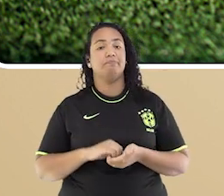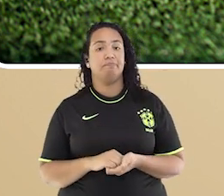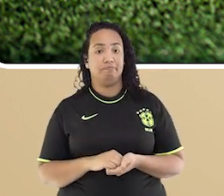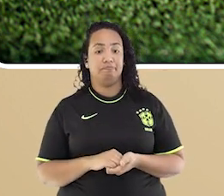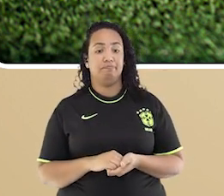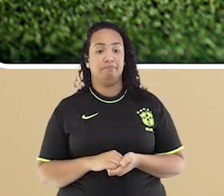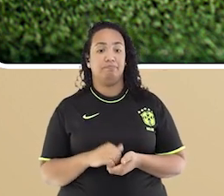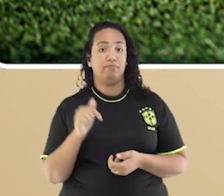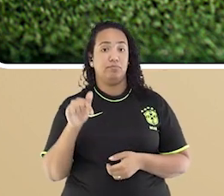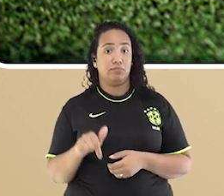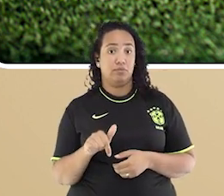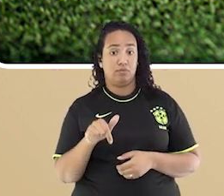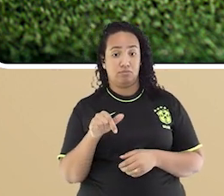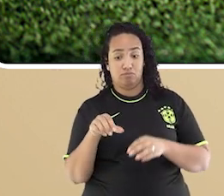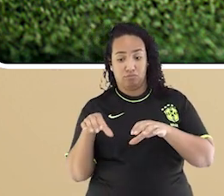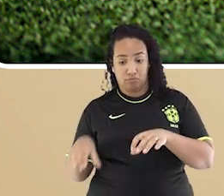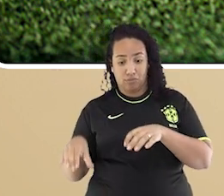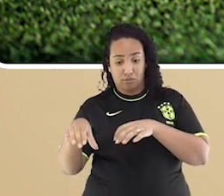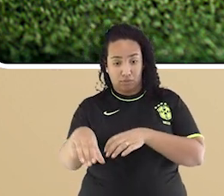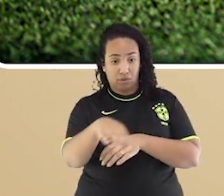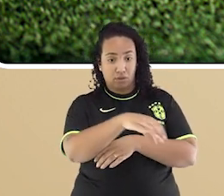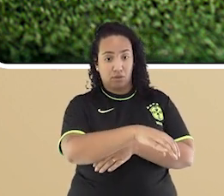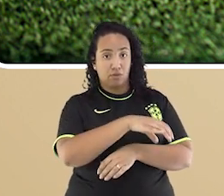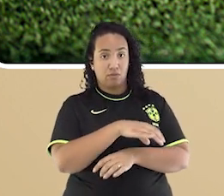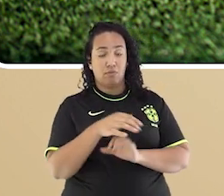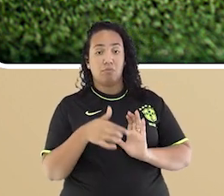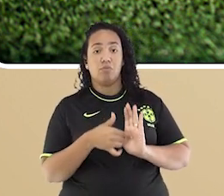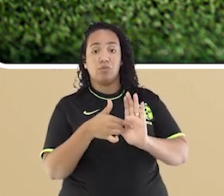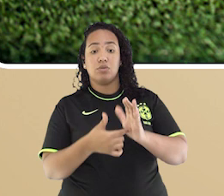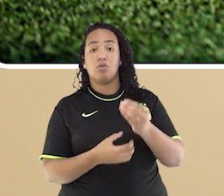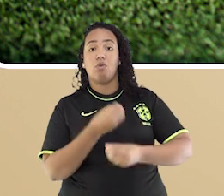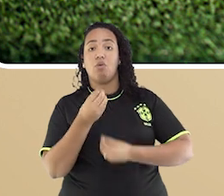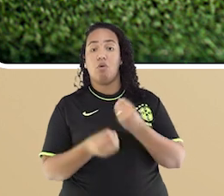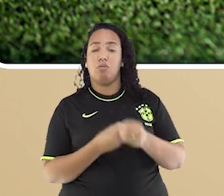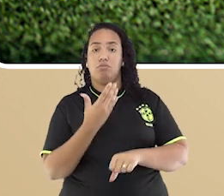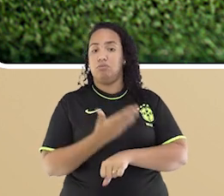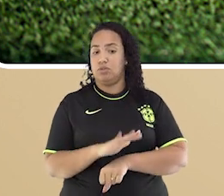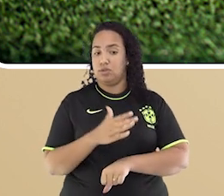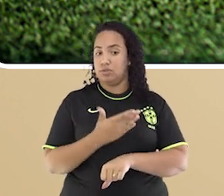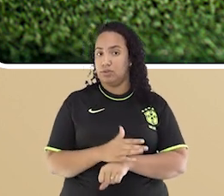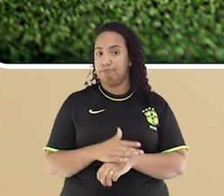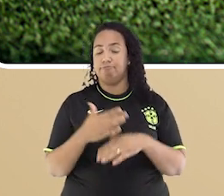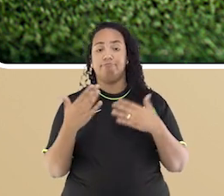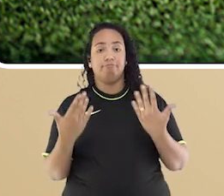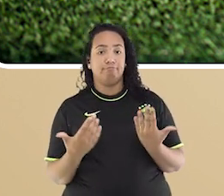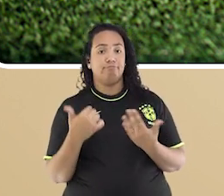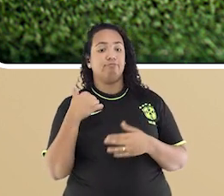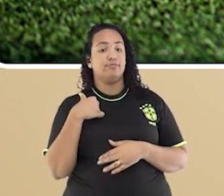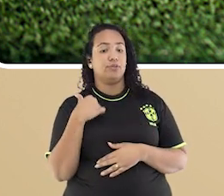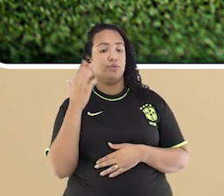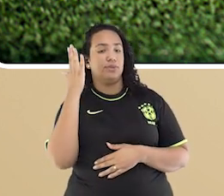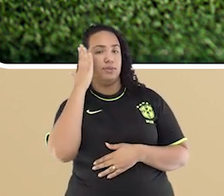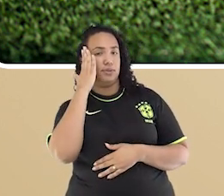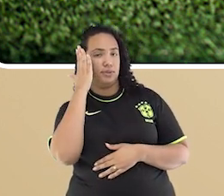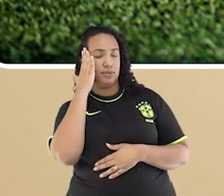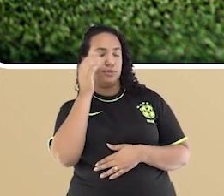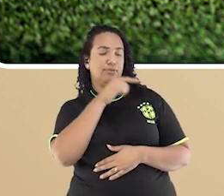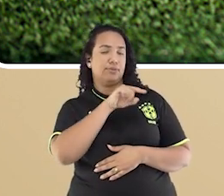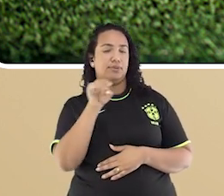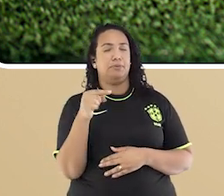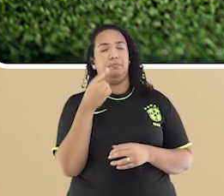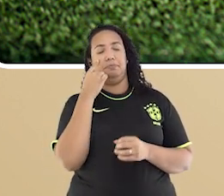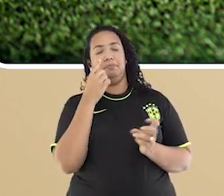demarcar nossos trajetos durante o treino. Acredito que vocês estão achando muito fácil,